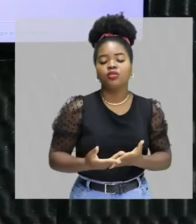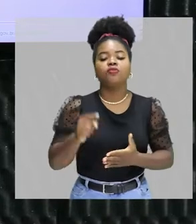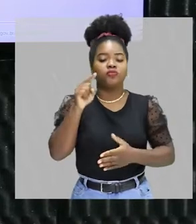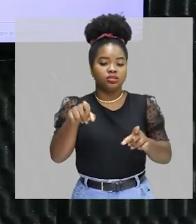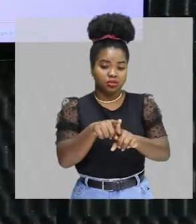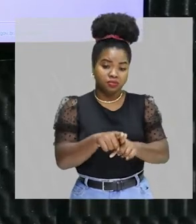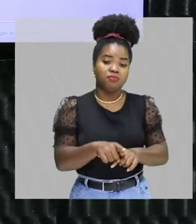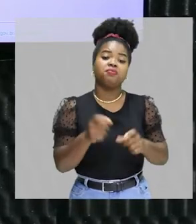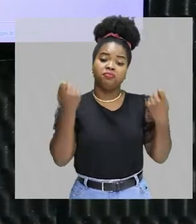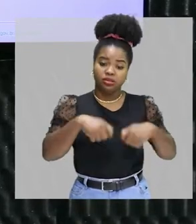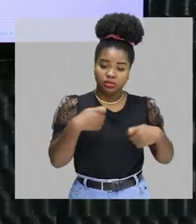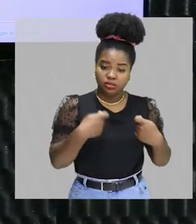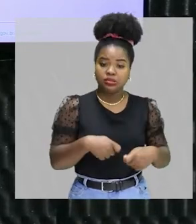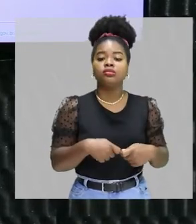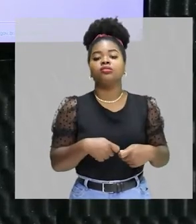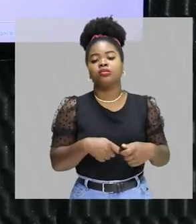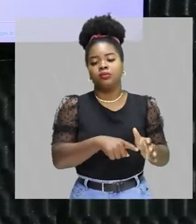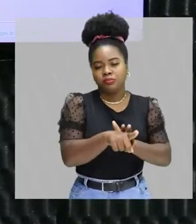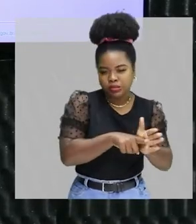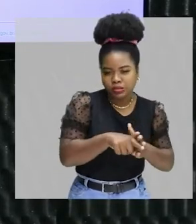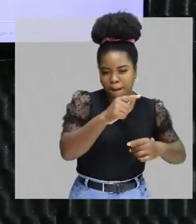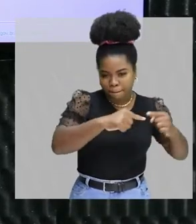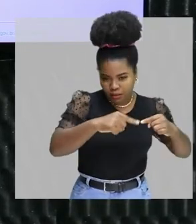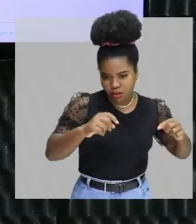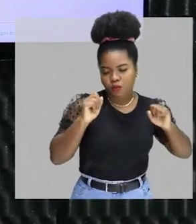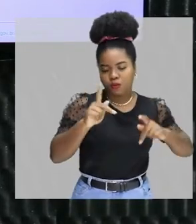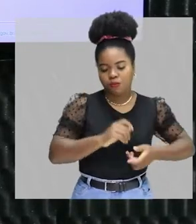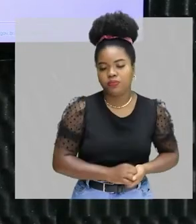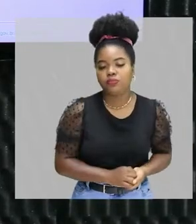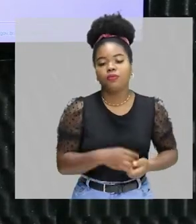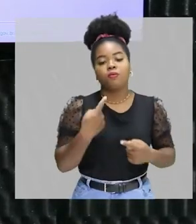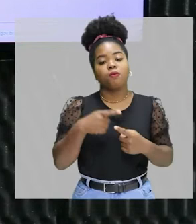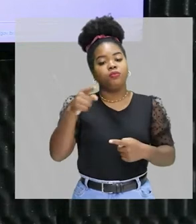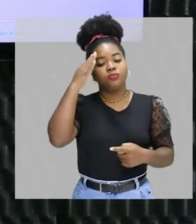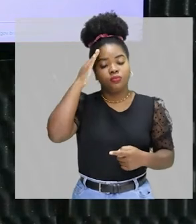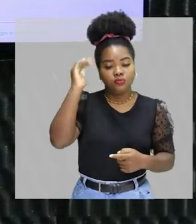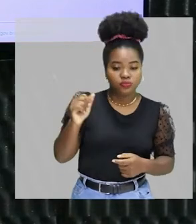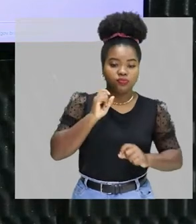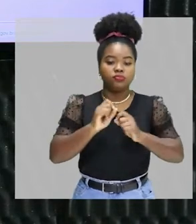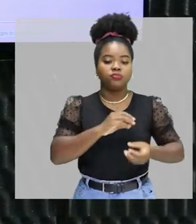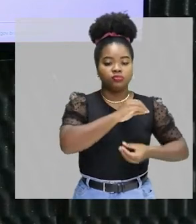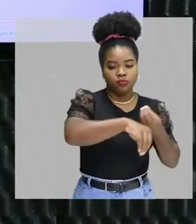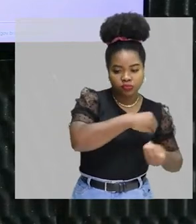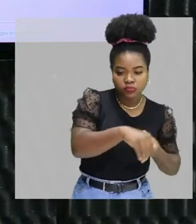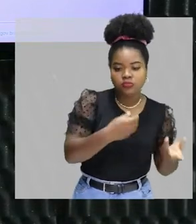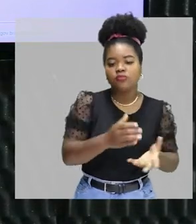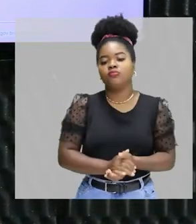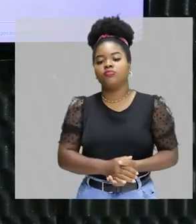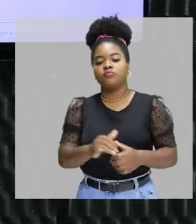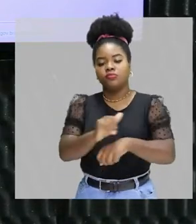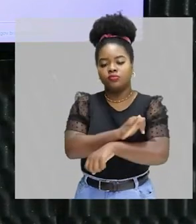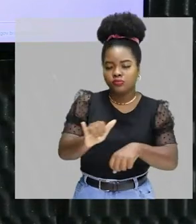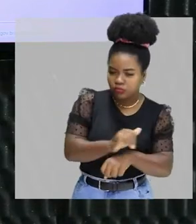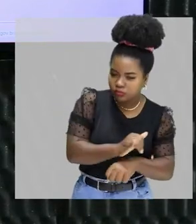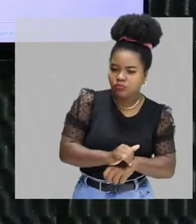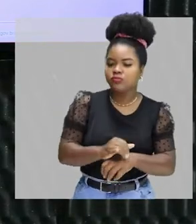buscando material. Já que você já sabe que misturas e técnicas de separação é